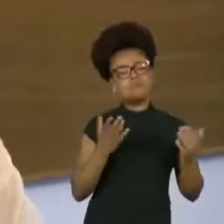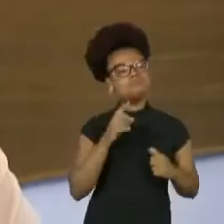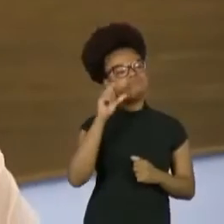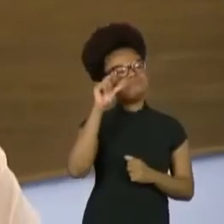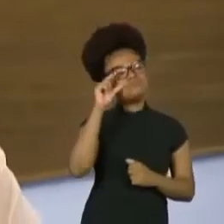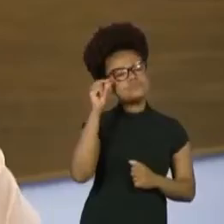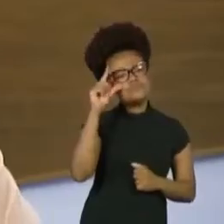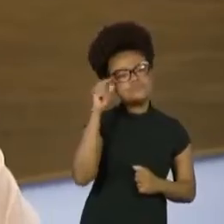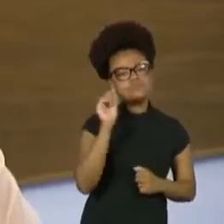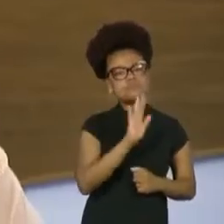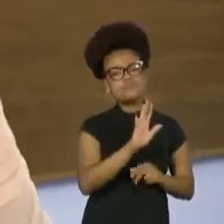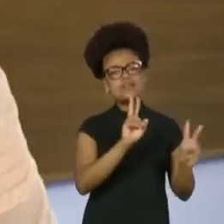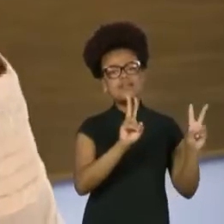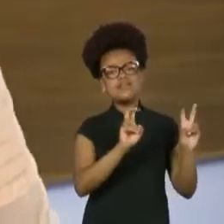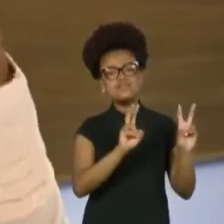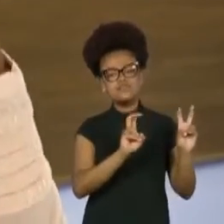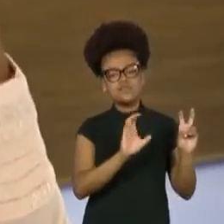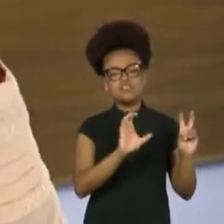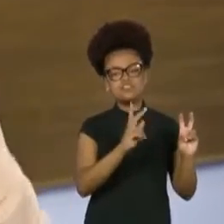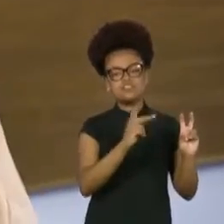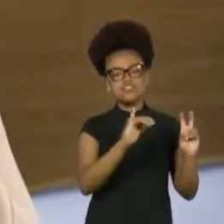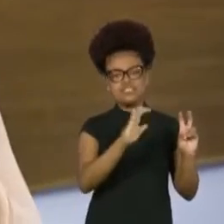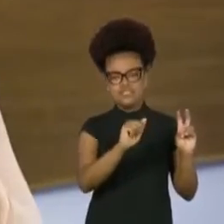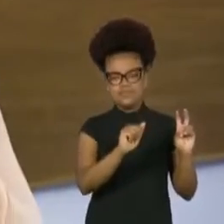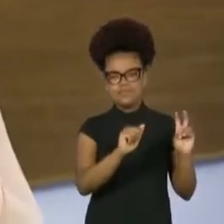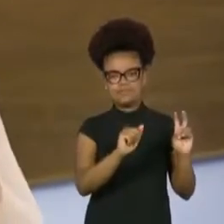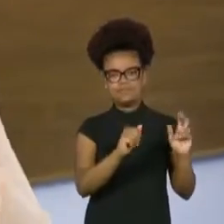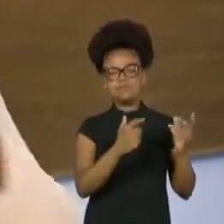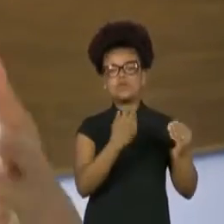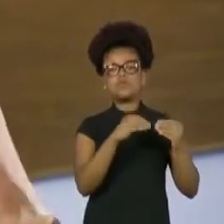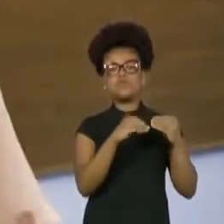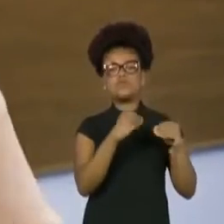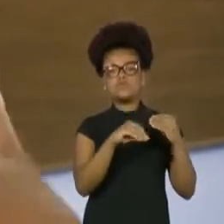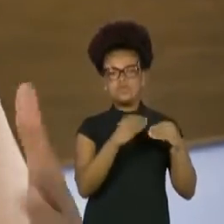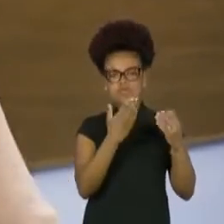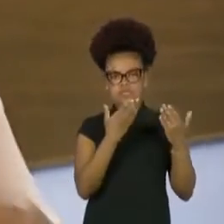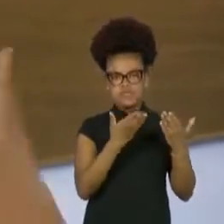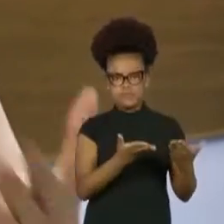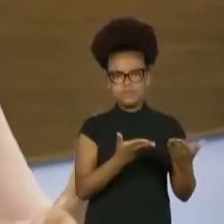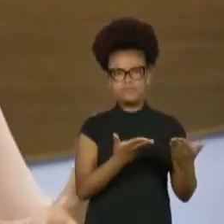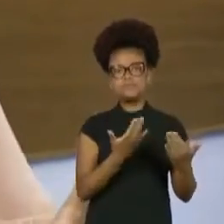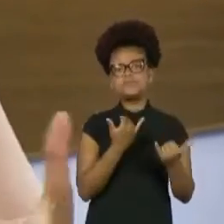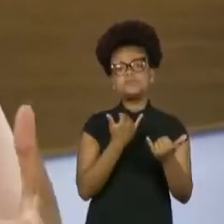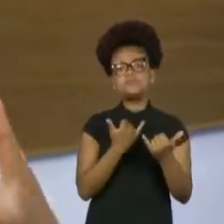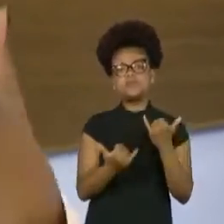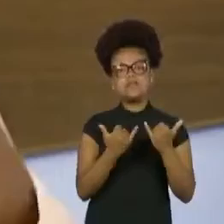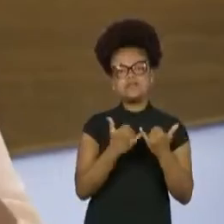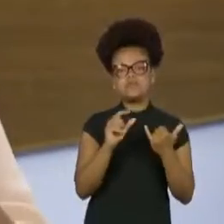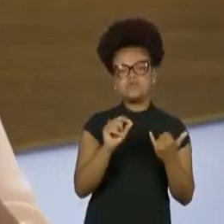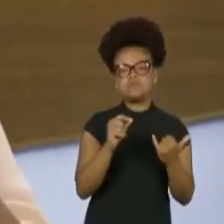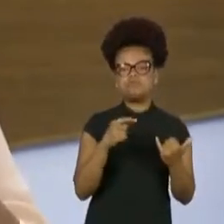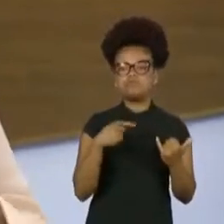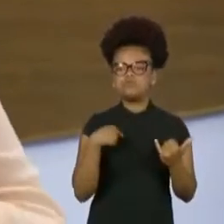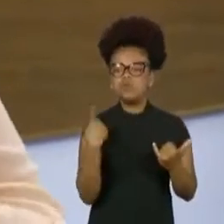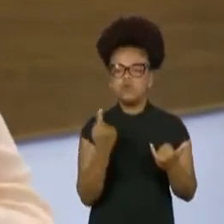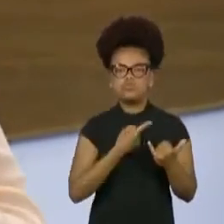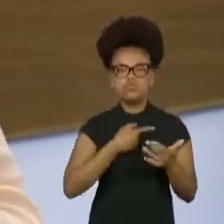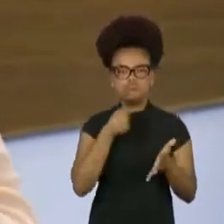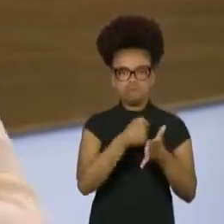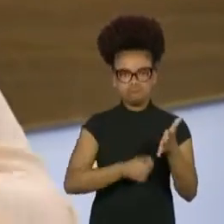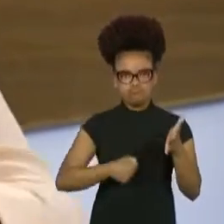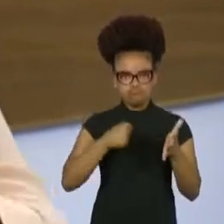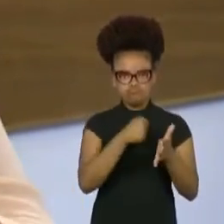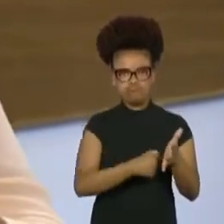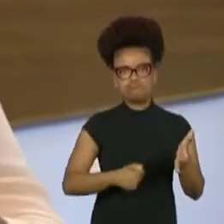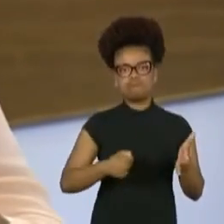Chica, ela se assemelha muito com muitas das nossas dores e lutas, dos dias atuais, ela